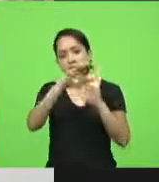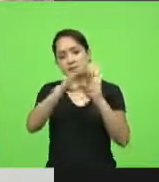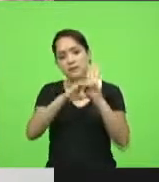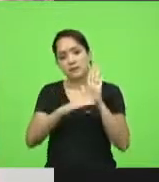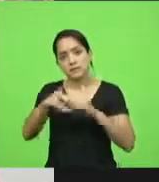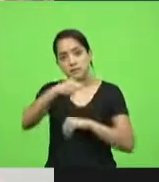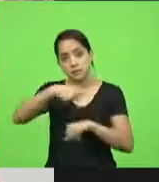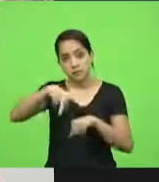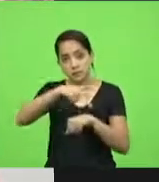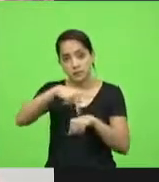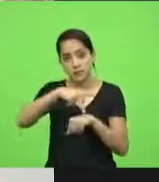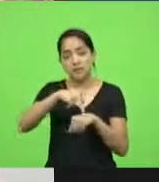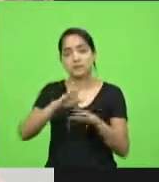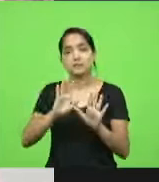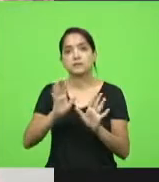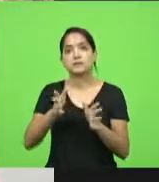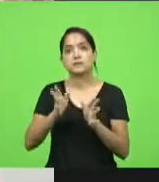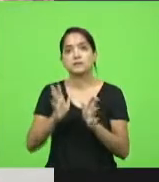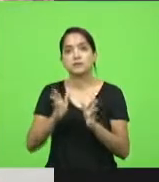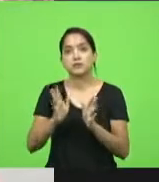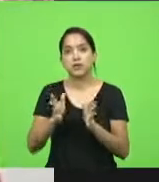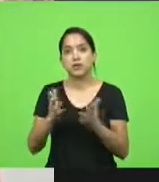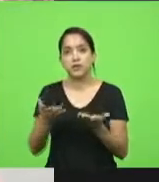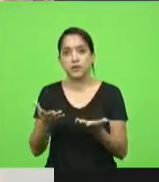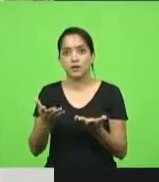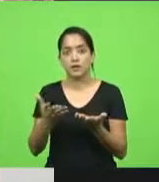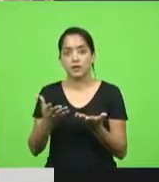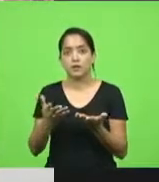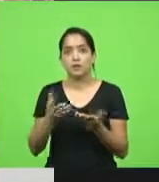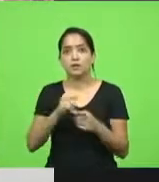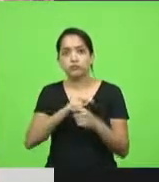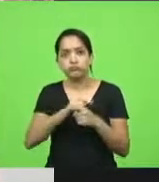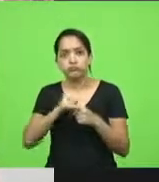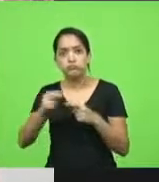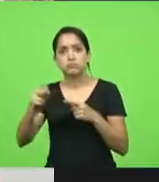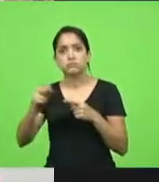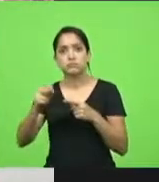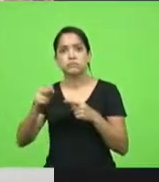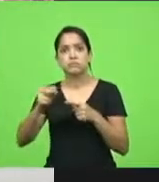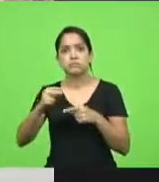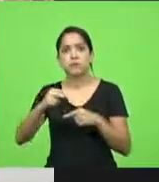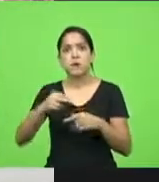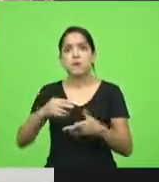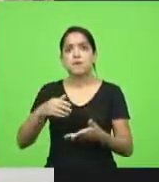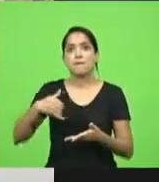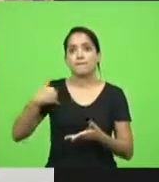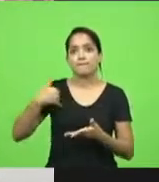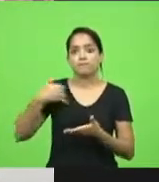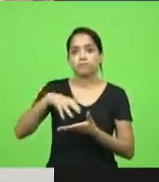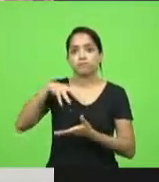já aplicaram até agora, com sucesso, o maior número de doses de vacinas.